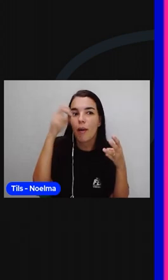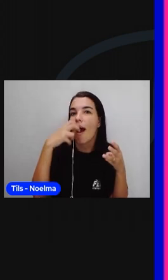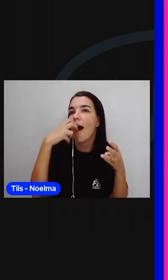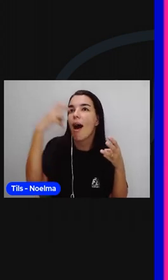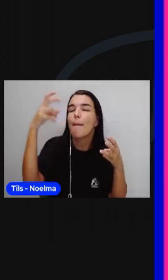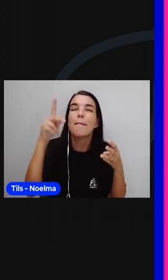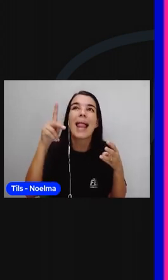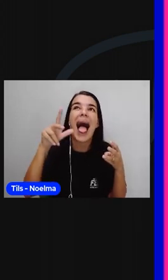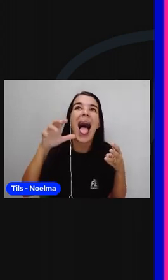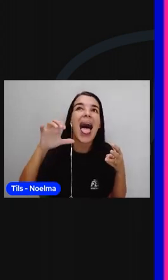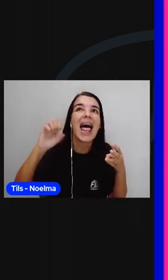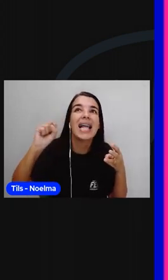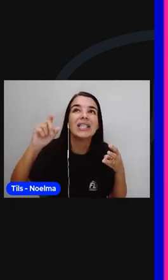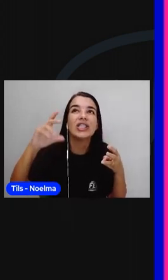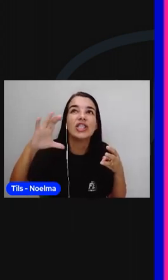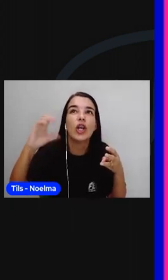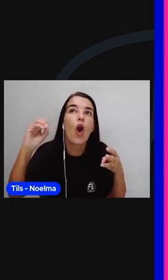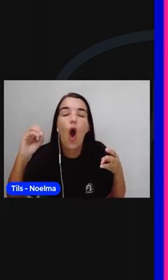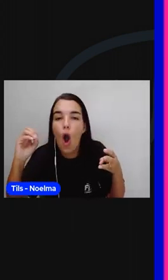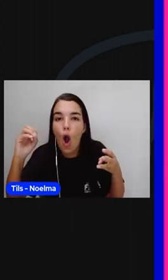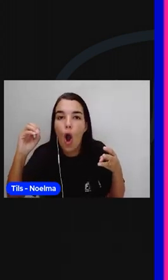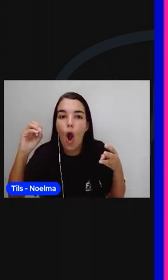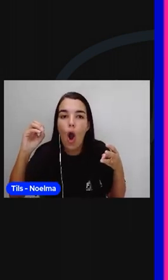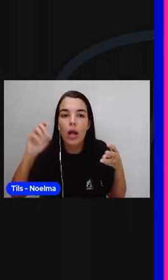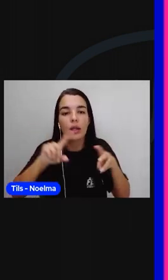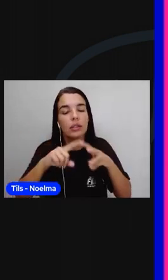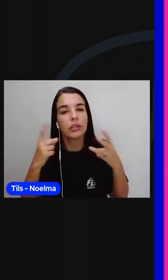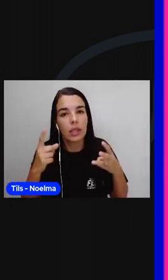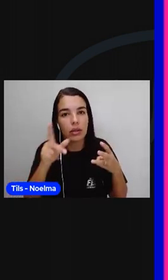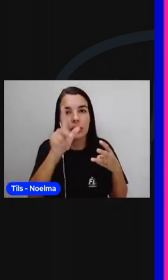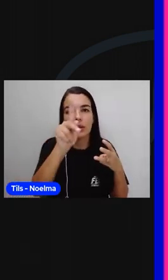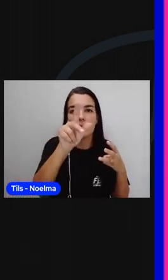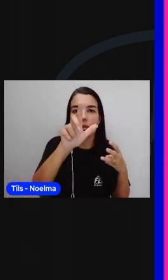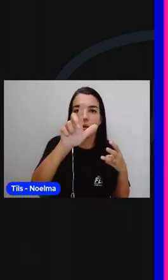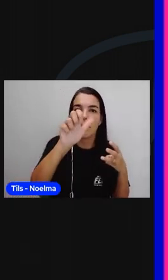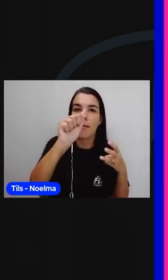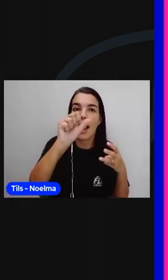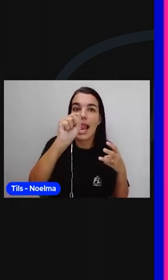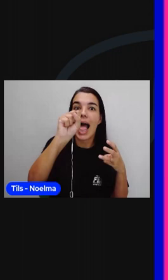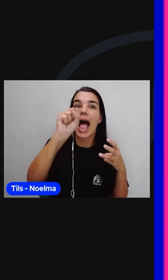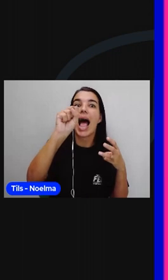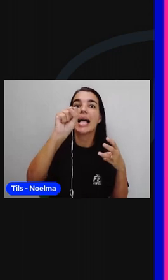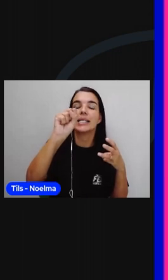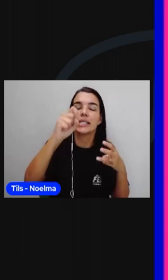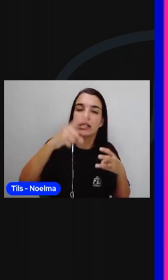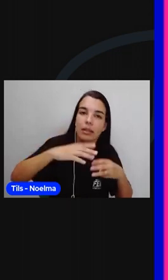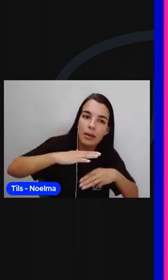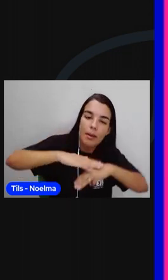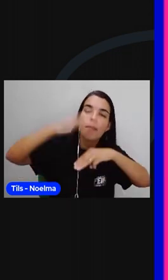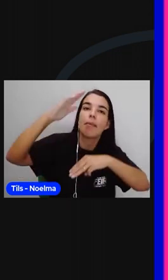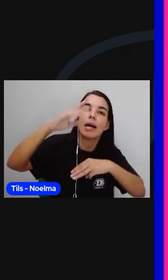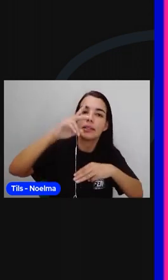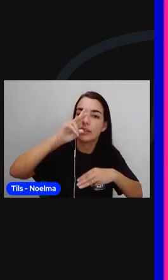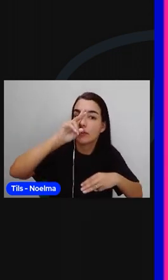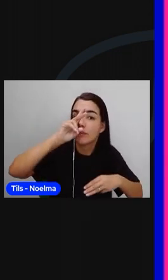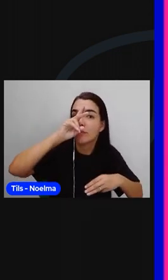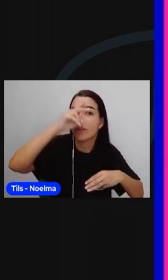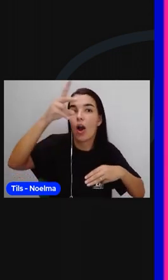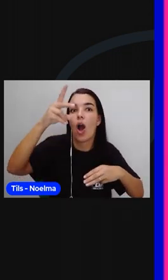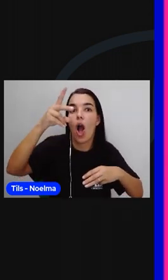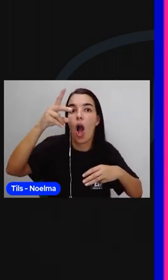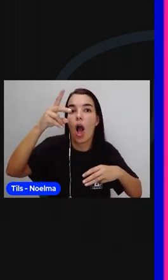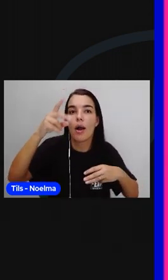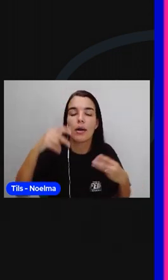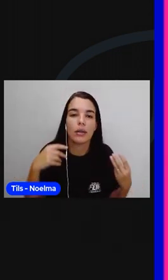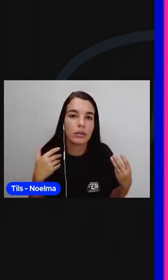Plá-s-ti-co. Plá-s-ti-co. Plá-s-ti-co. Plá-s-ti